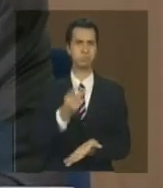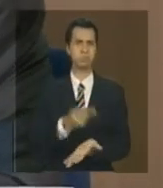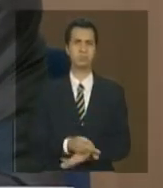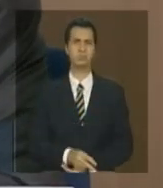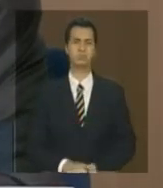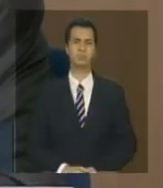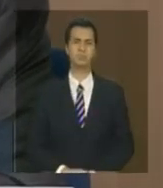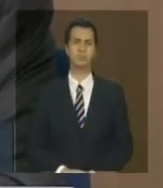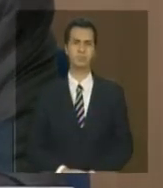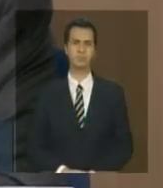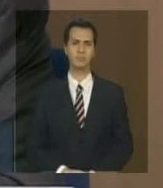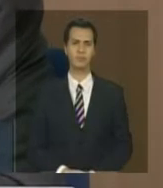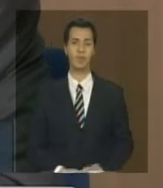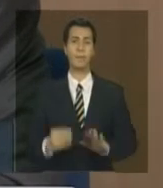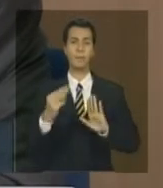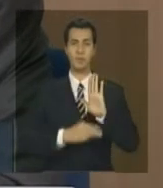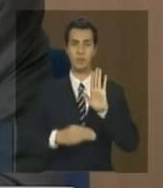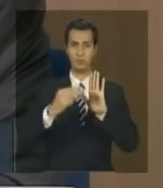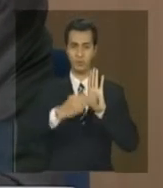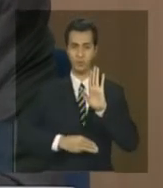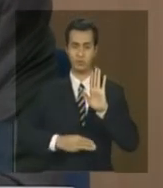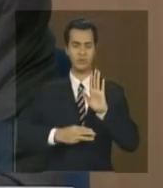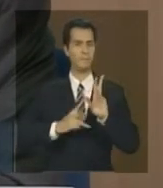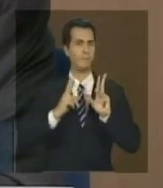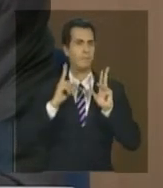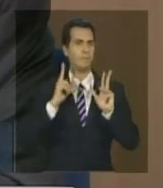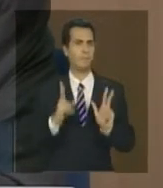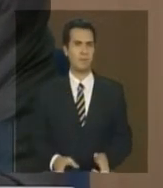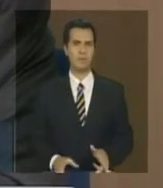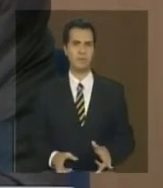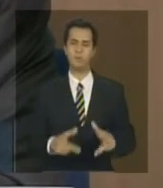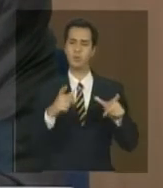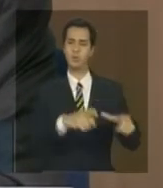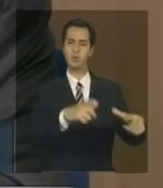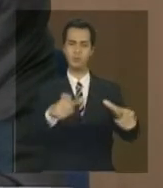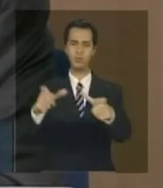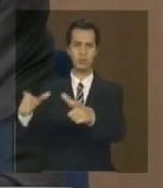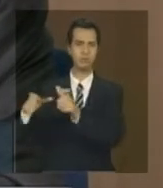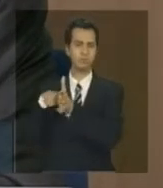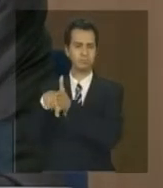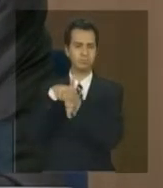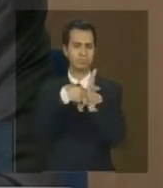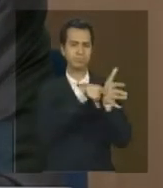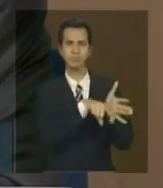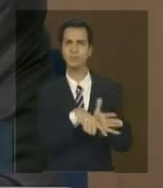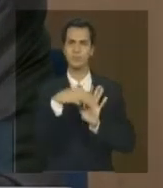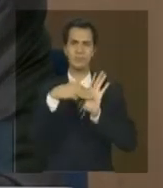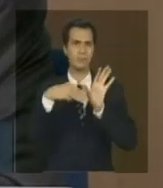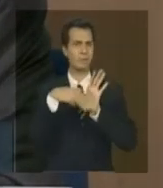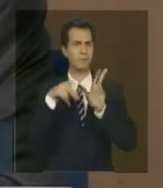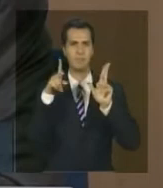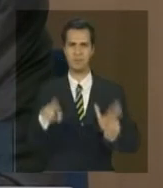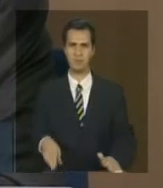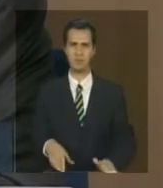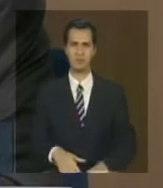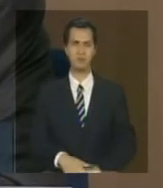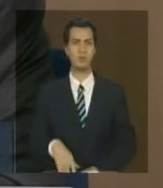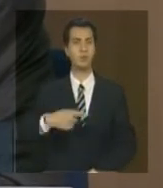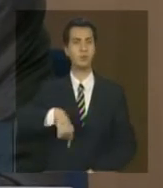a metodologia é mesma em todos os biomas. nós fazemos